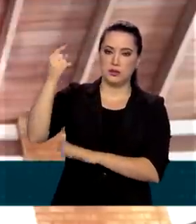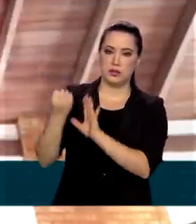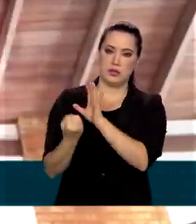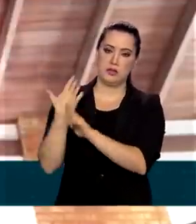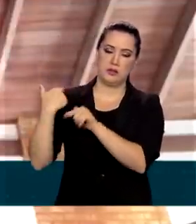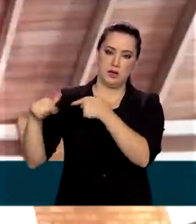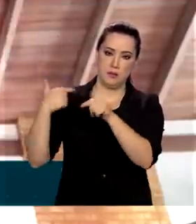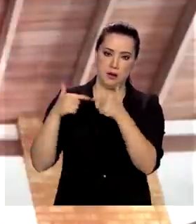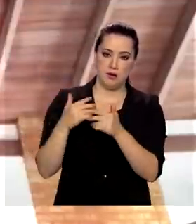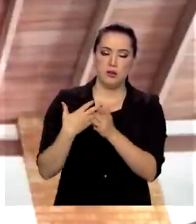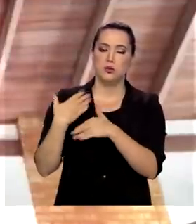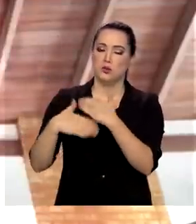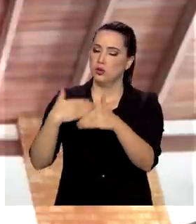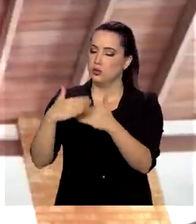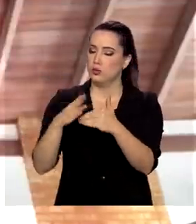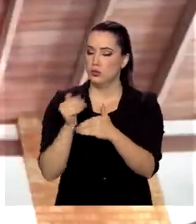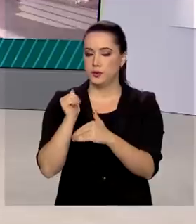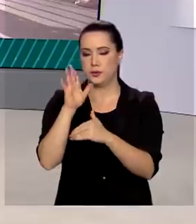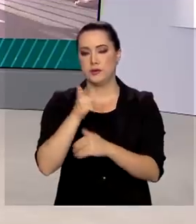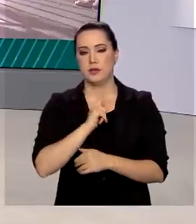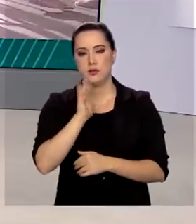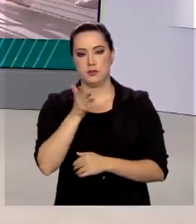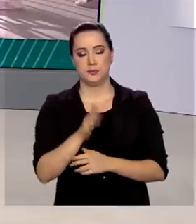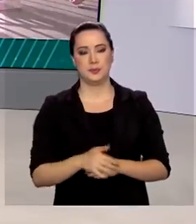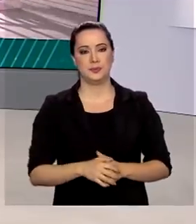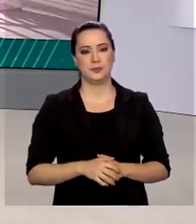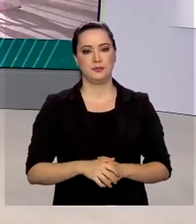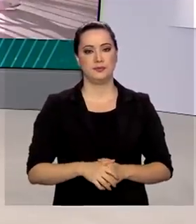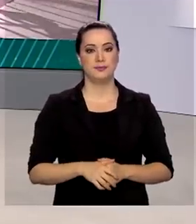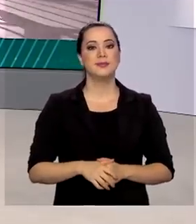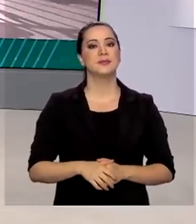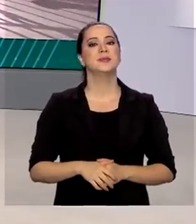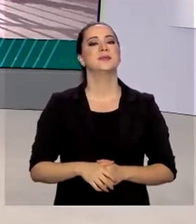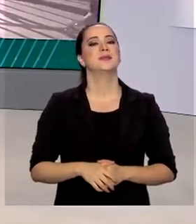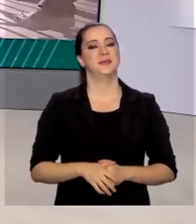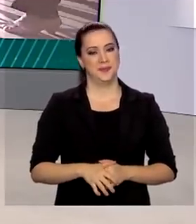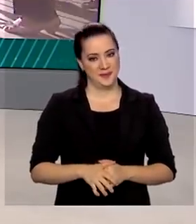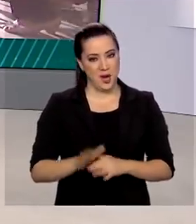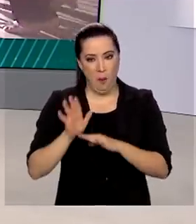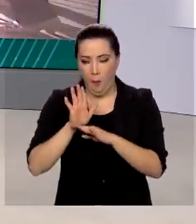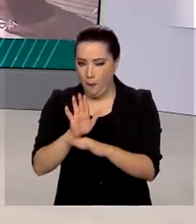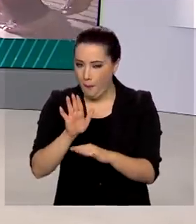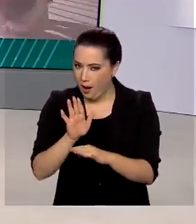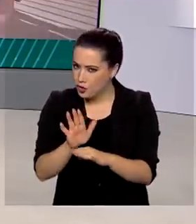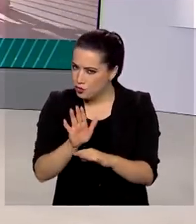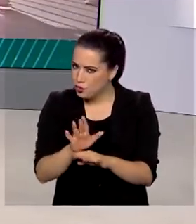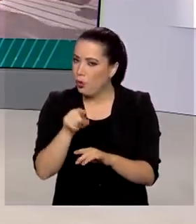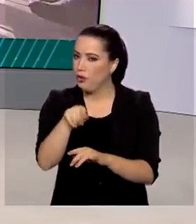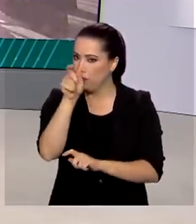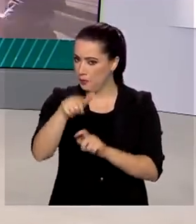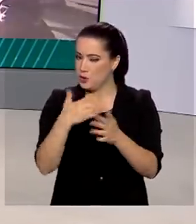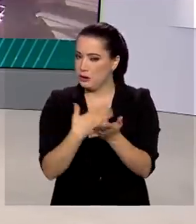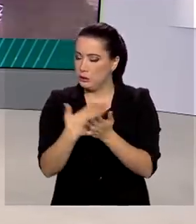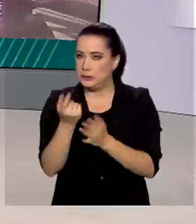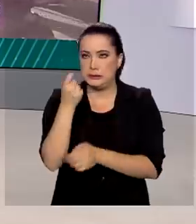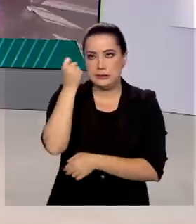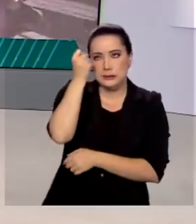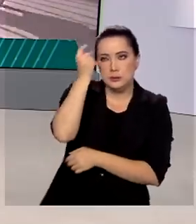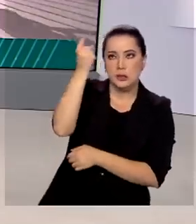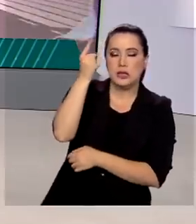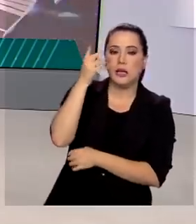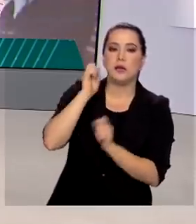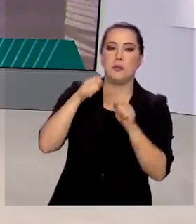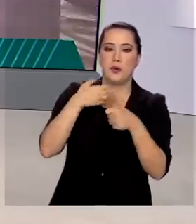emprego e mantendo os empregos, que é mais importante. Um empurrãozinho para quem está começando uma ideia que pode criar um